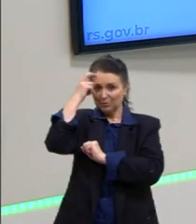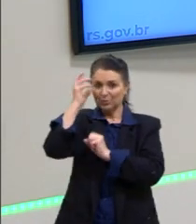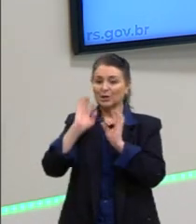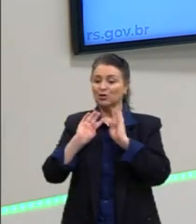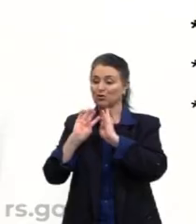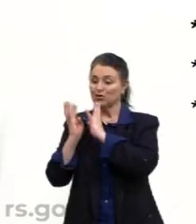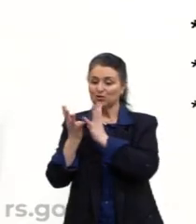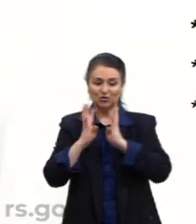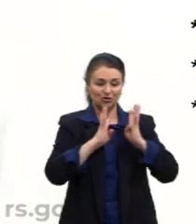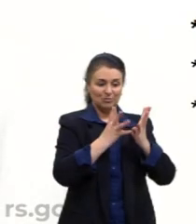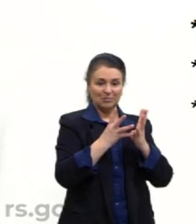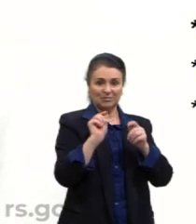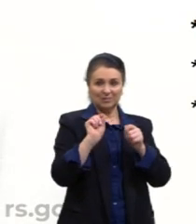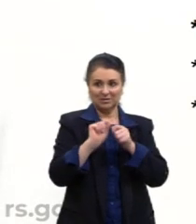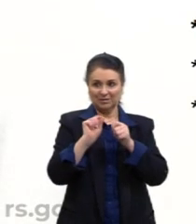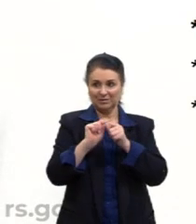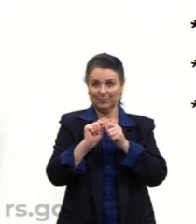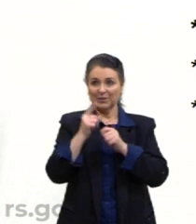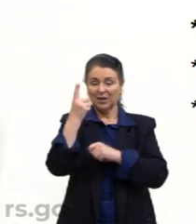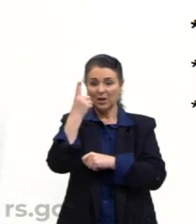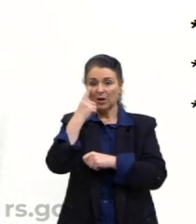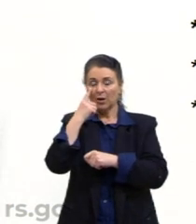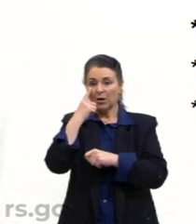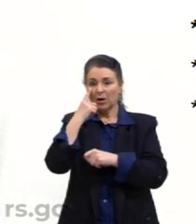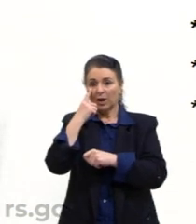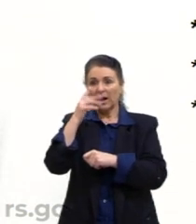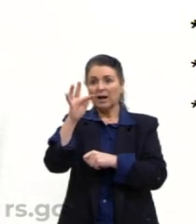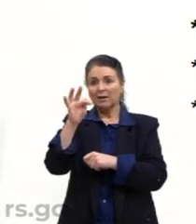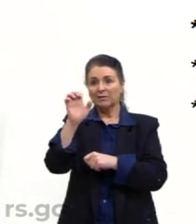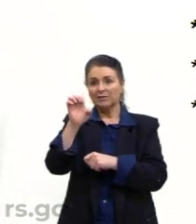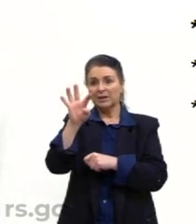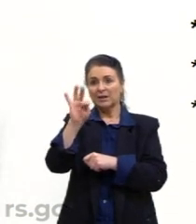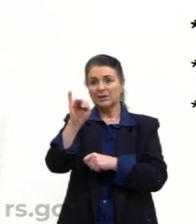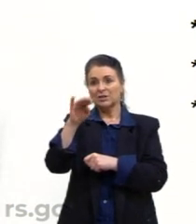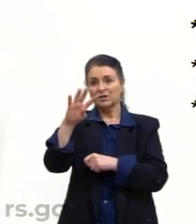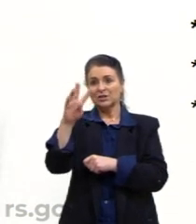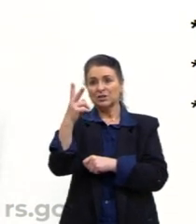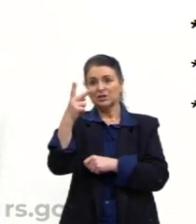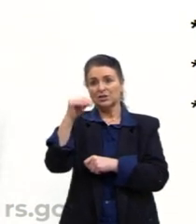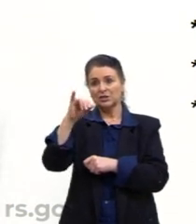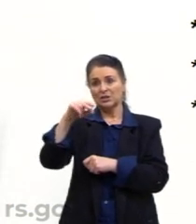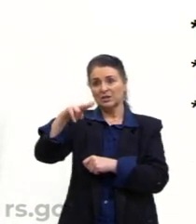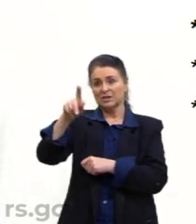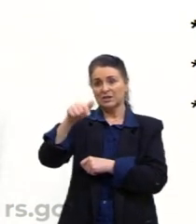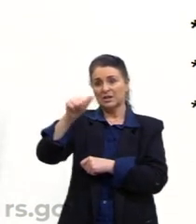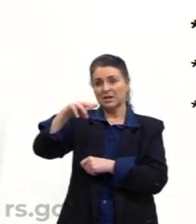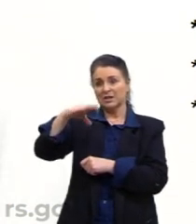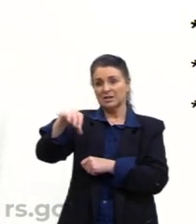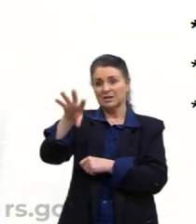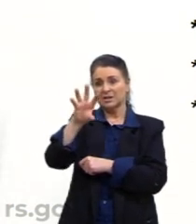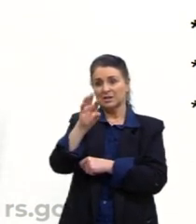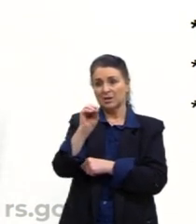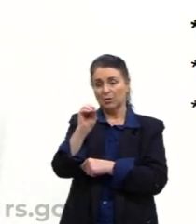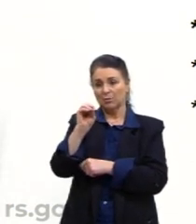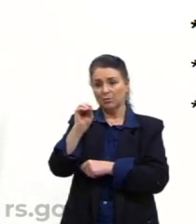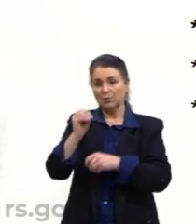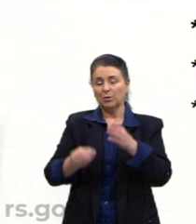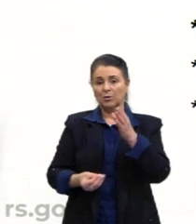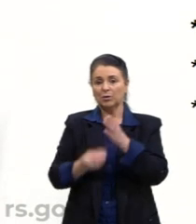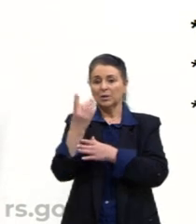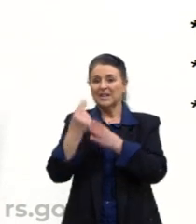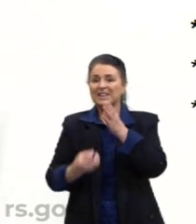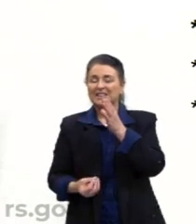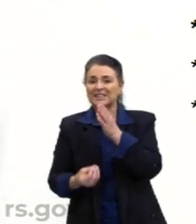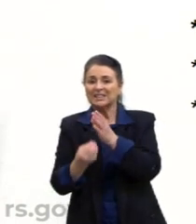Aqui eu trago, a gente já comentou, Sobre a fetigiação, essa questão da fetigiação dos produtos, ou seja, criar esse